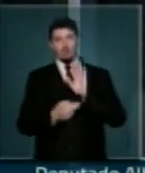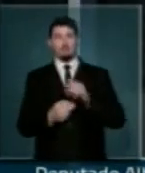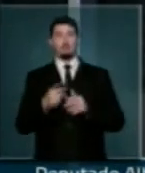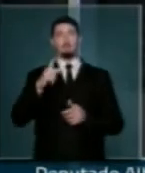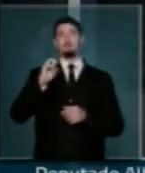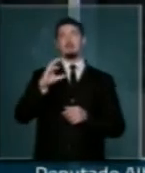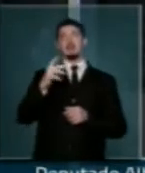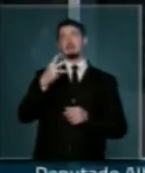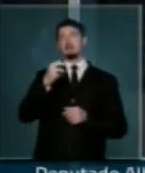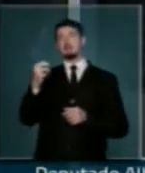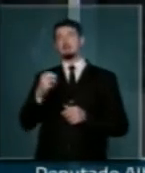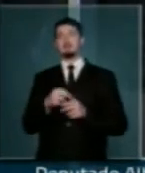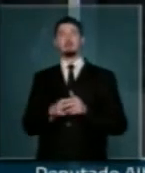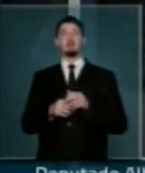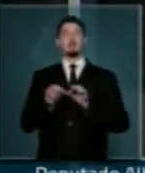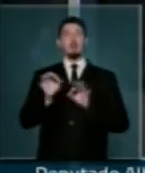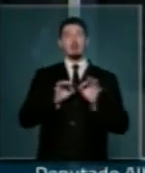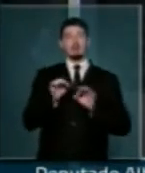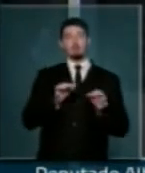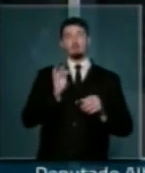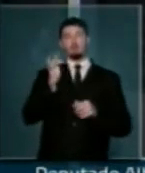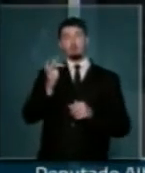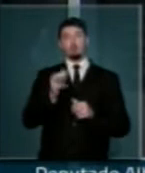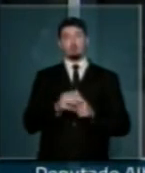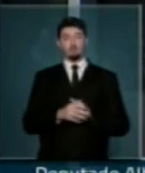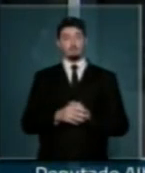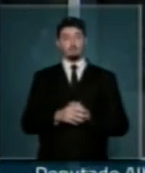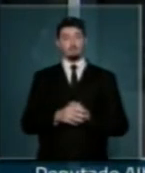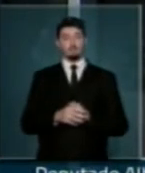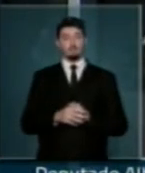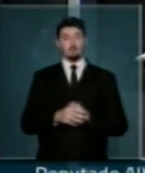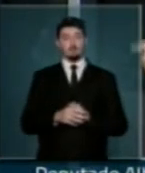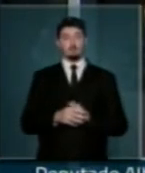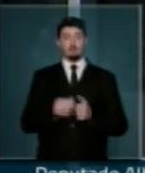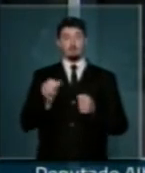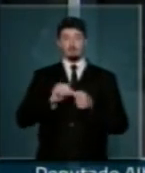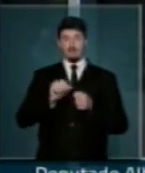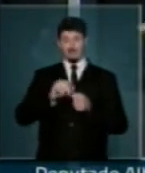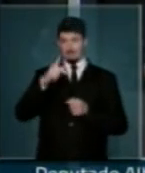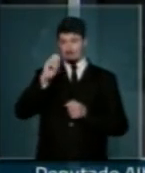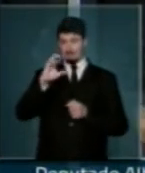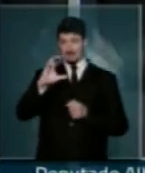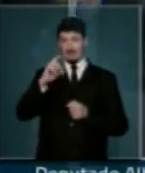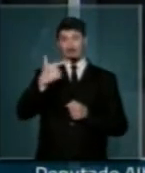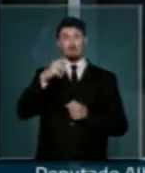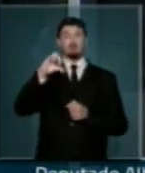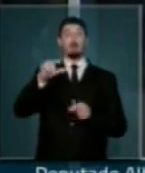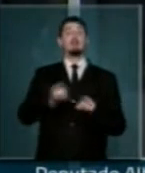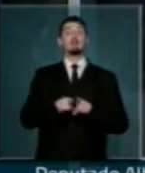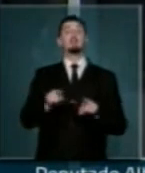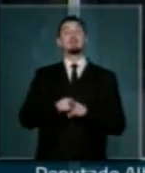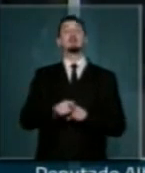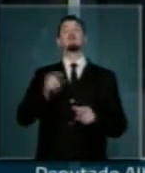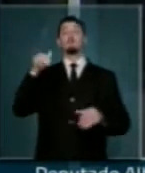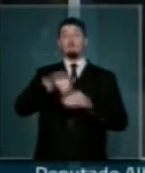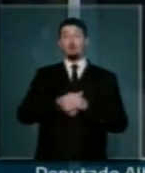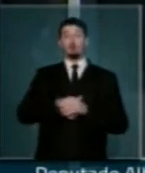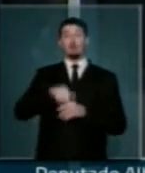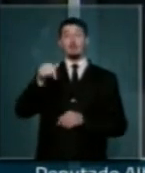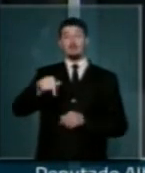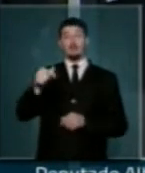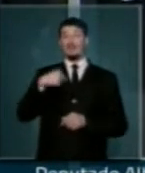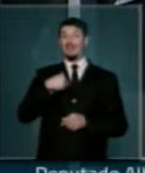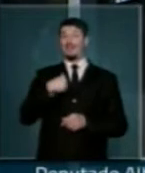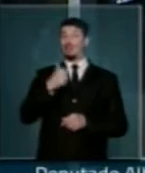300 e regulamentação futuramente da PEC 300. Para a gente colocar a PEC 29, que foi votada quando eu